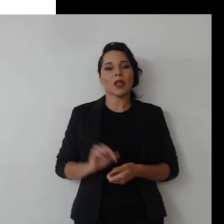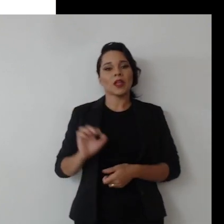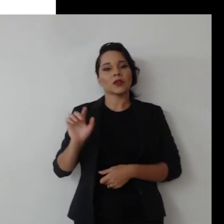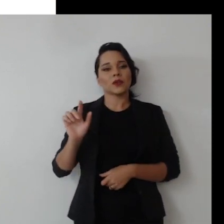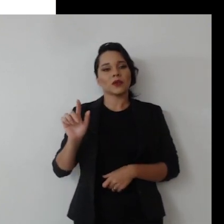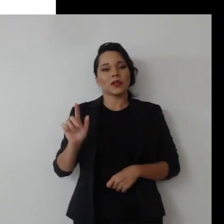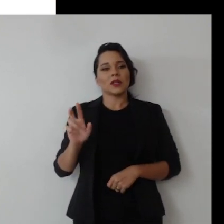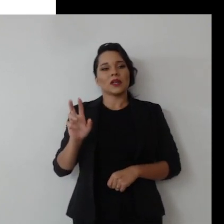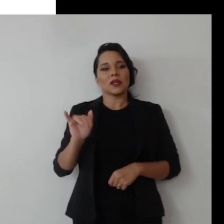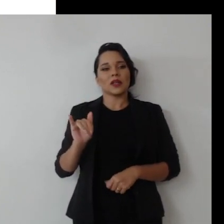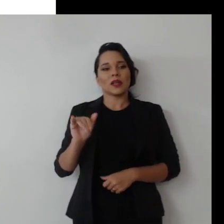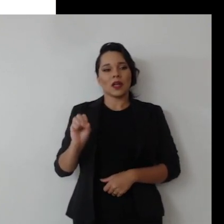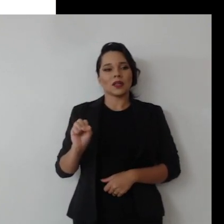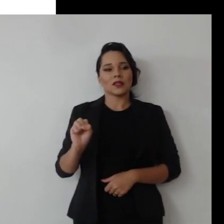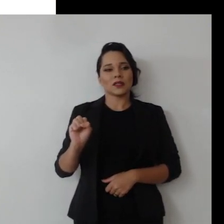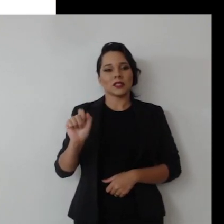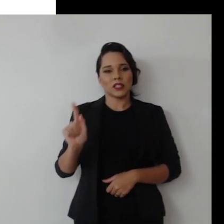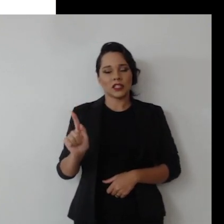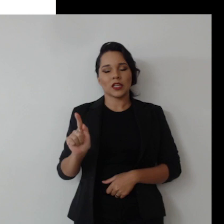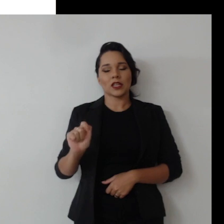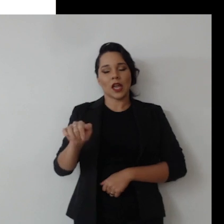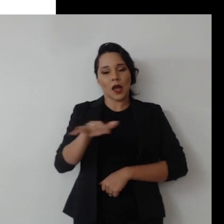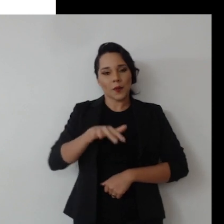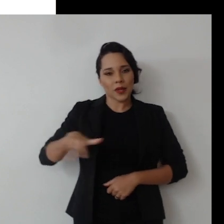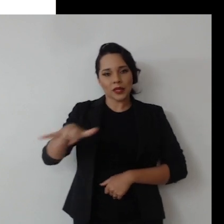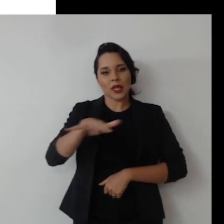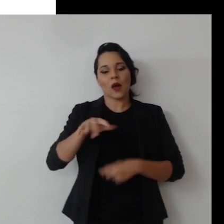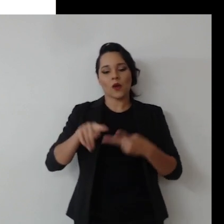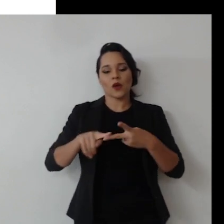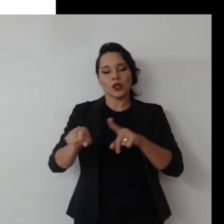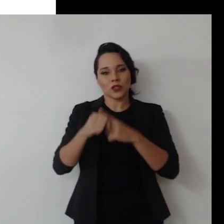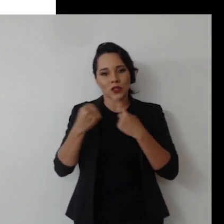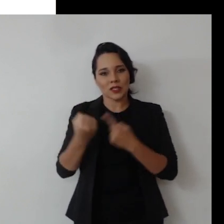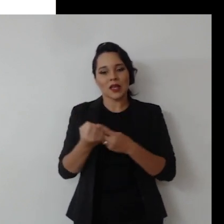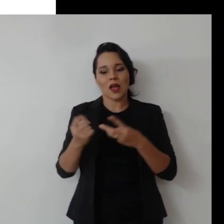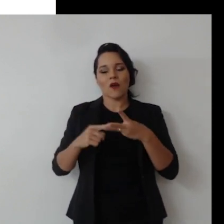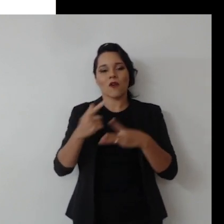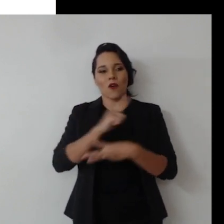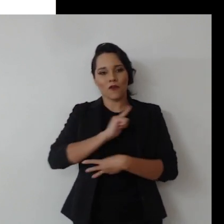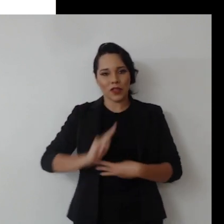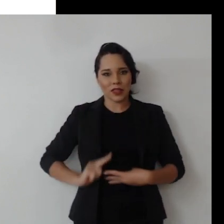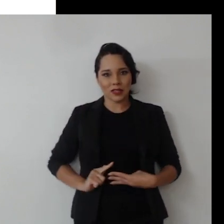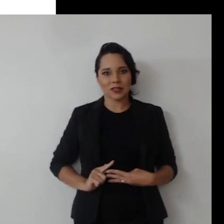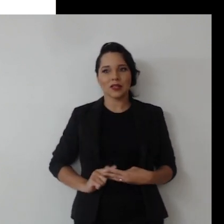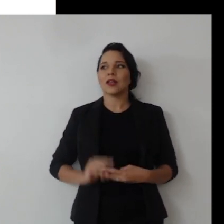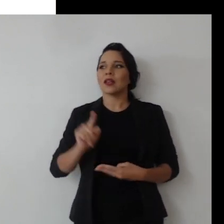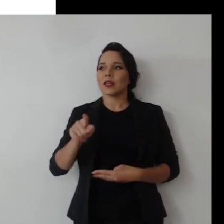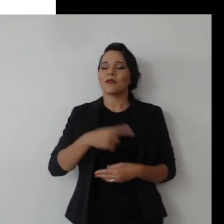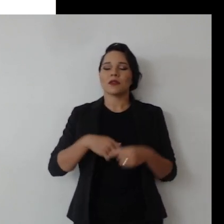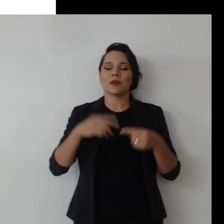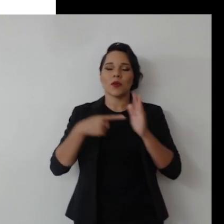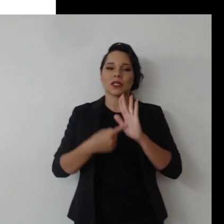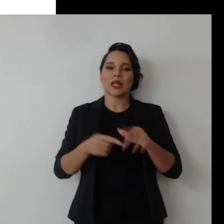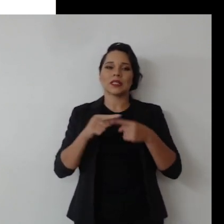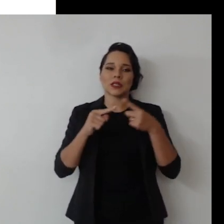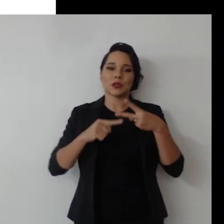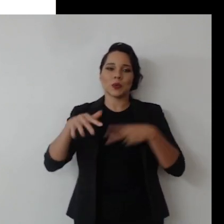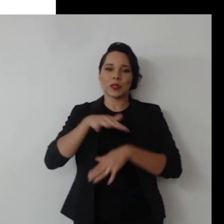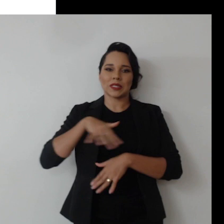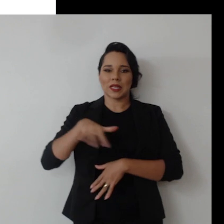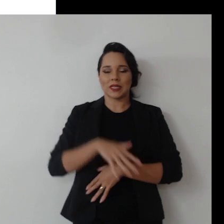ESD, por isso ESD, Ambiental, Social, Governança, que esse conceito, de certa forma, vem conjugar essas duas